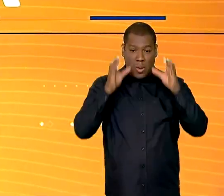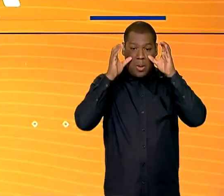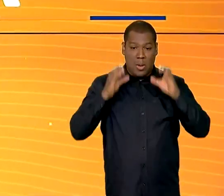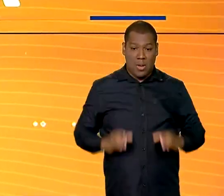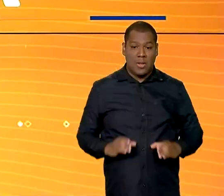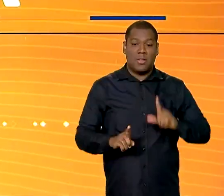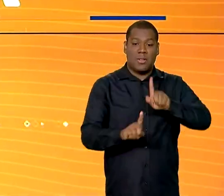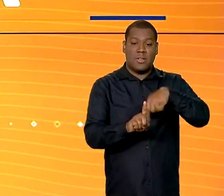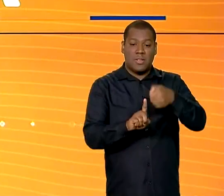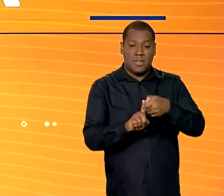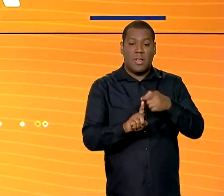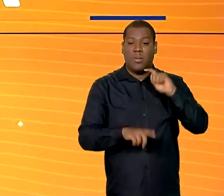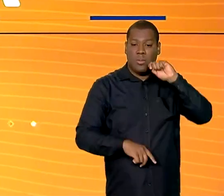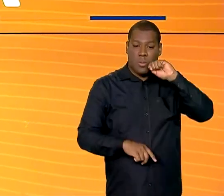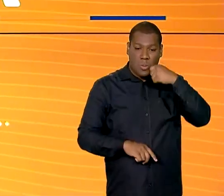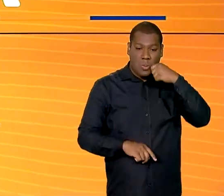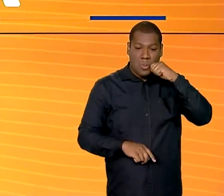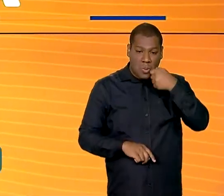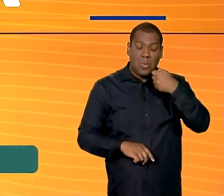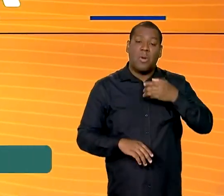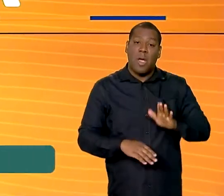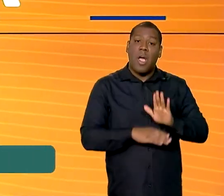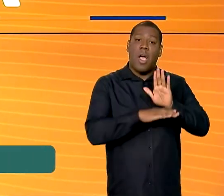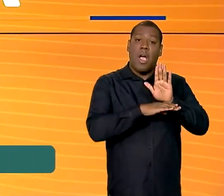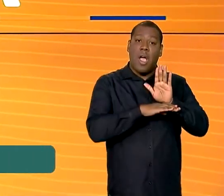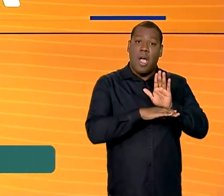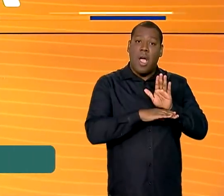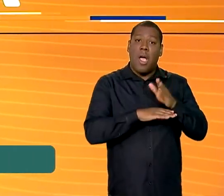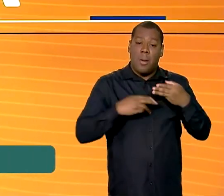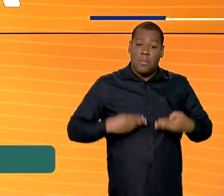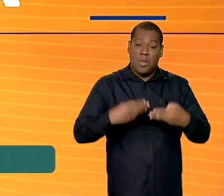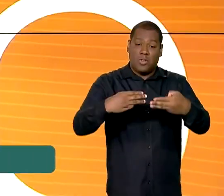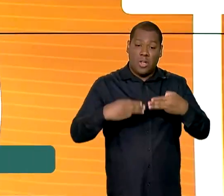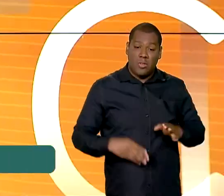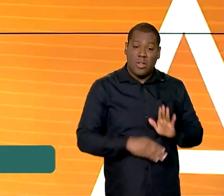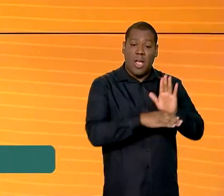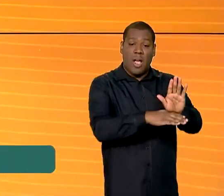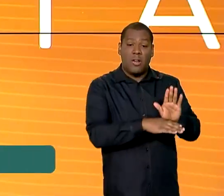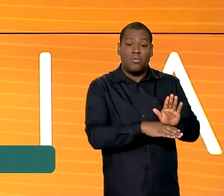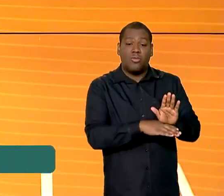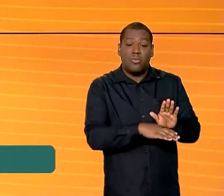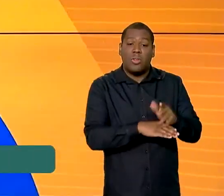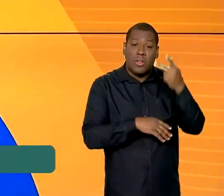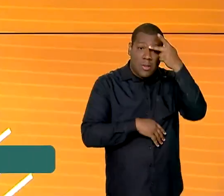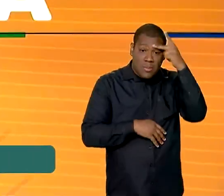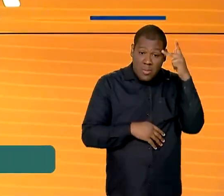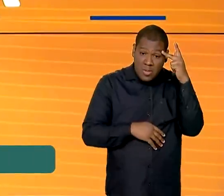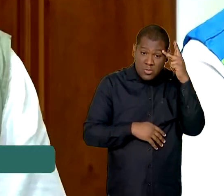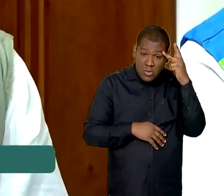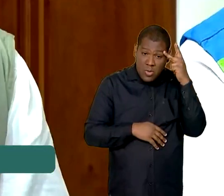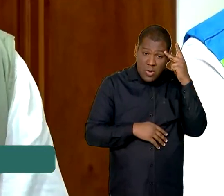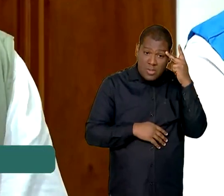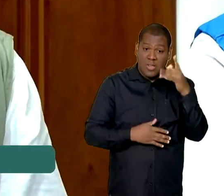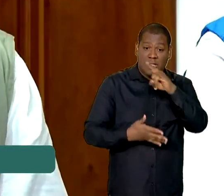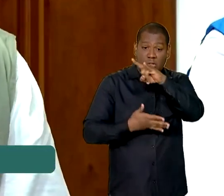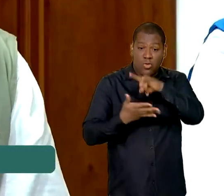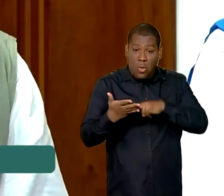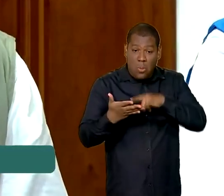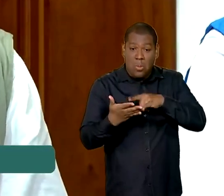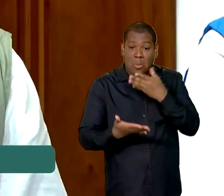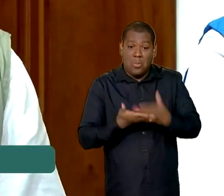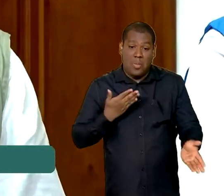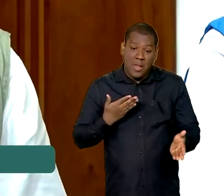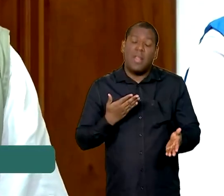Silvio Almeida, afirmou que a pasta está ajudando as pessoas que perderam os documentos a tirar a segunda via. Nós temos uma